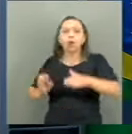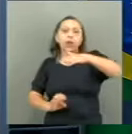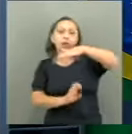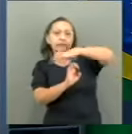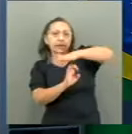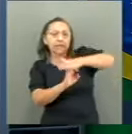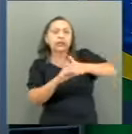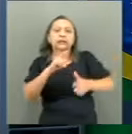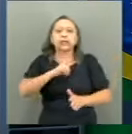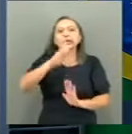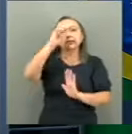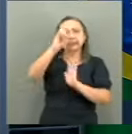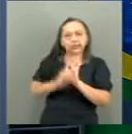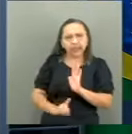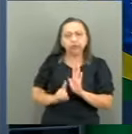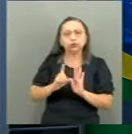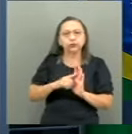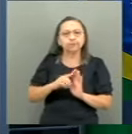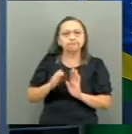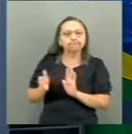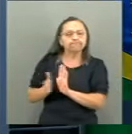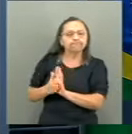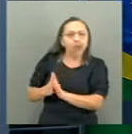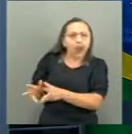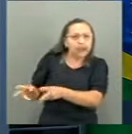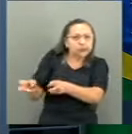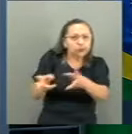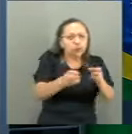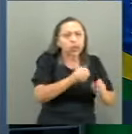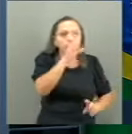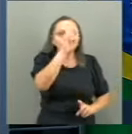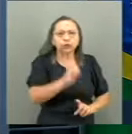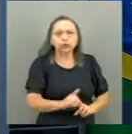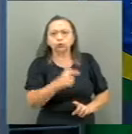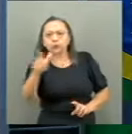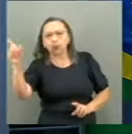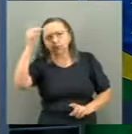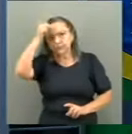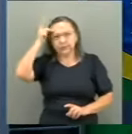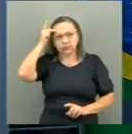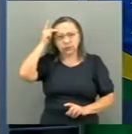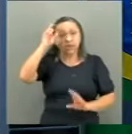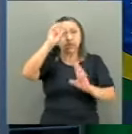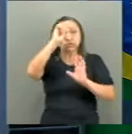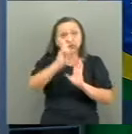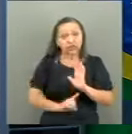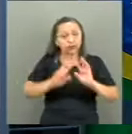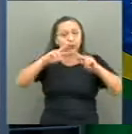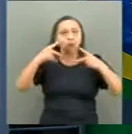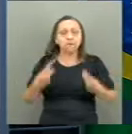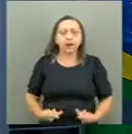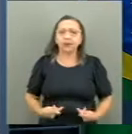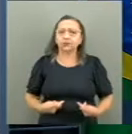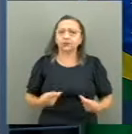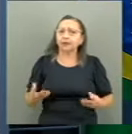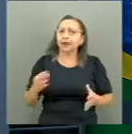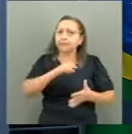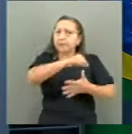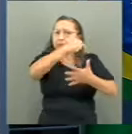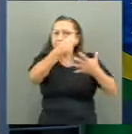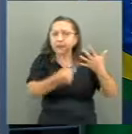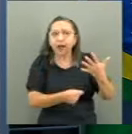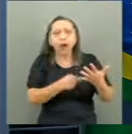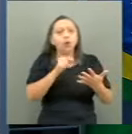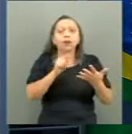tem o direito de violar os direitos de outra pessoa. Direitos humanos estão relacionados ao